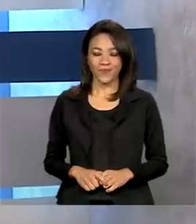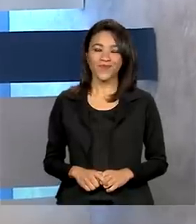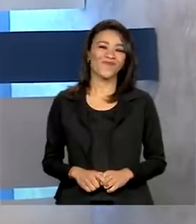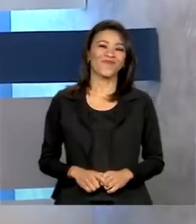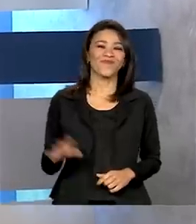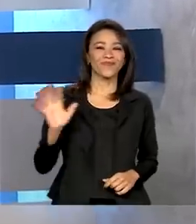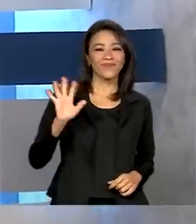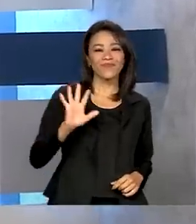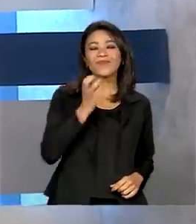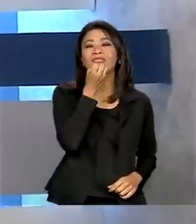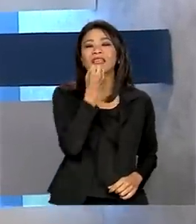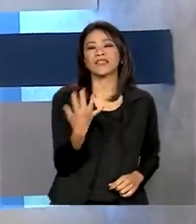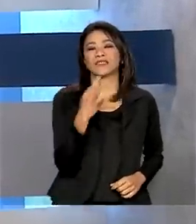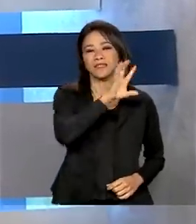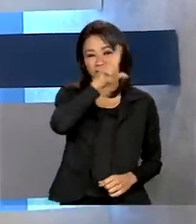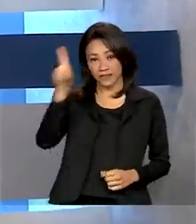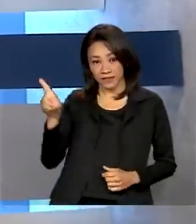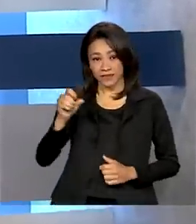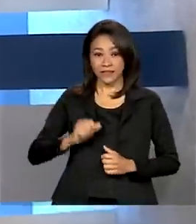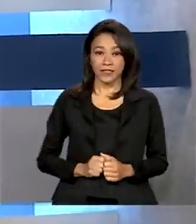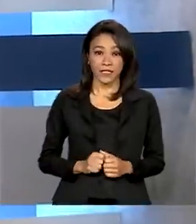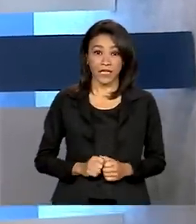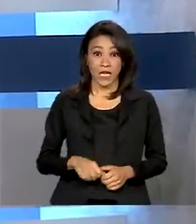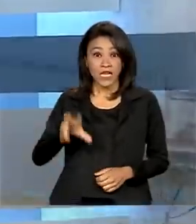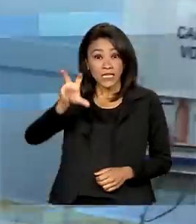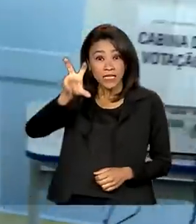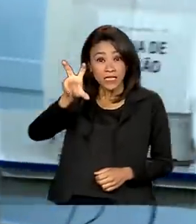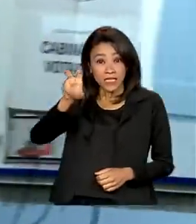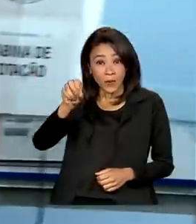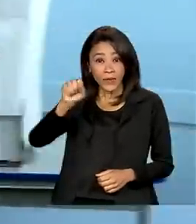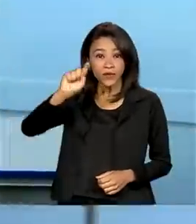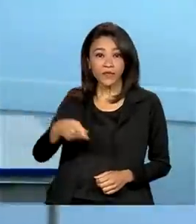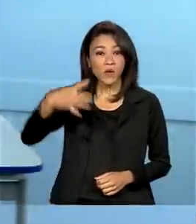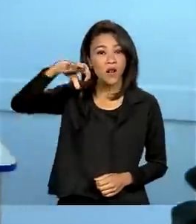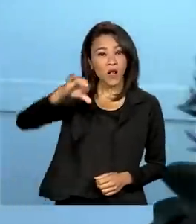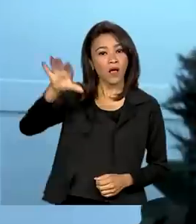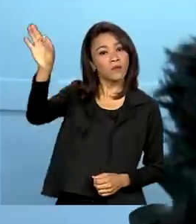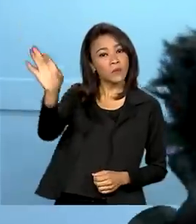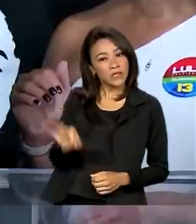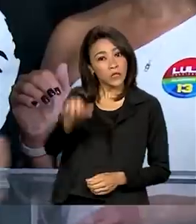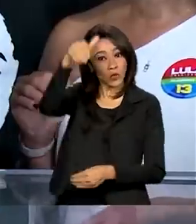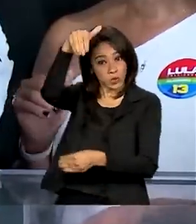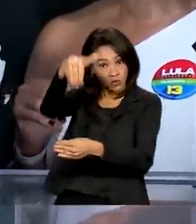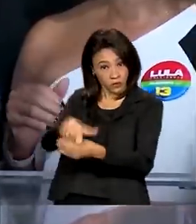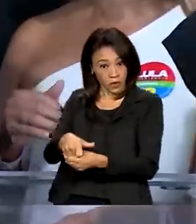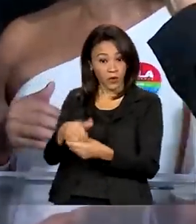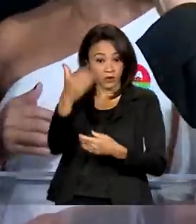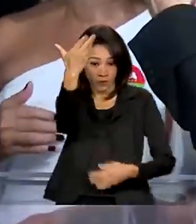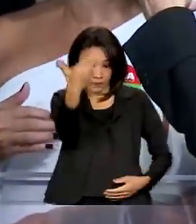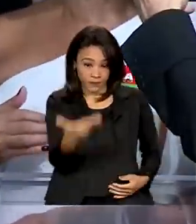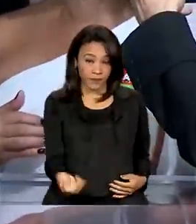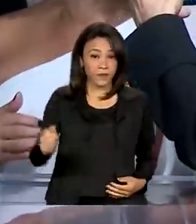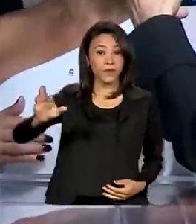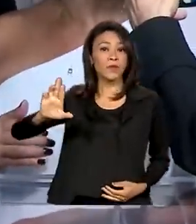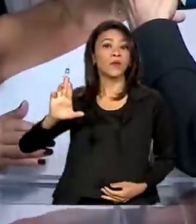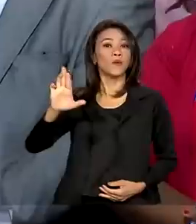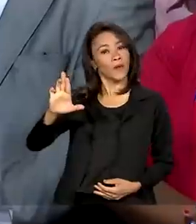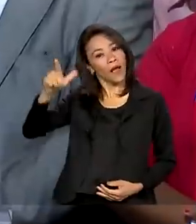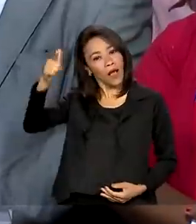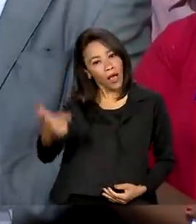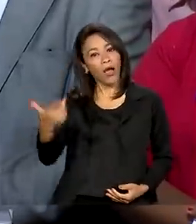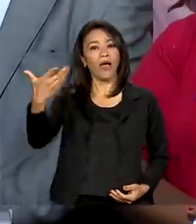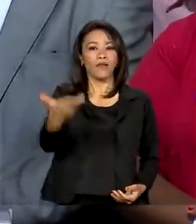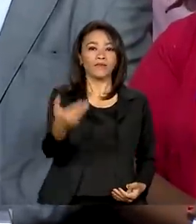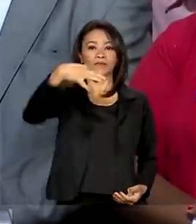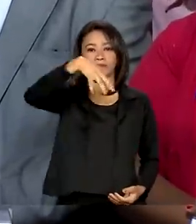Olá, bom dia! Com 50,9% dos votos, Luiz Inácio Lula da Silva é eleito